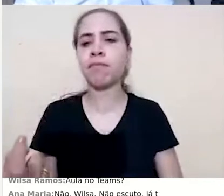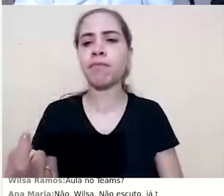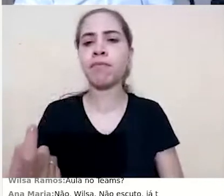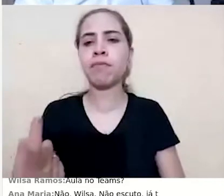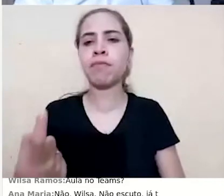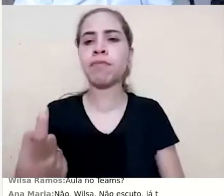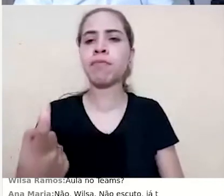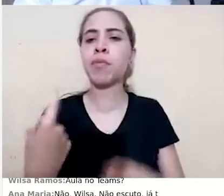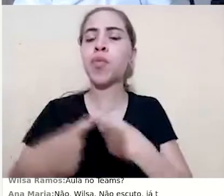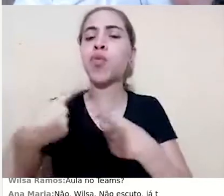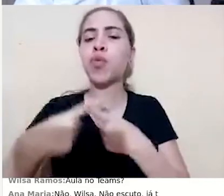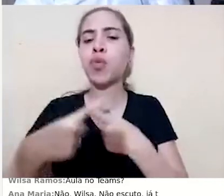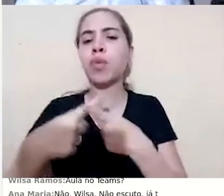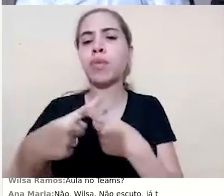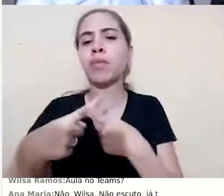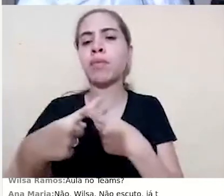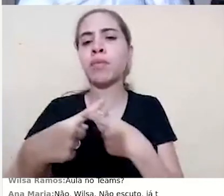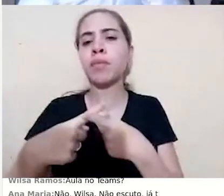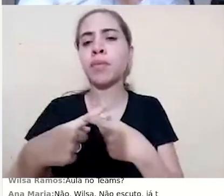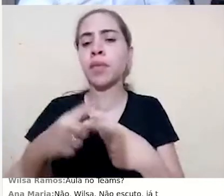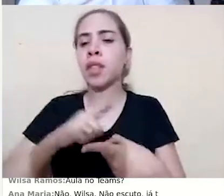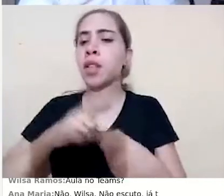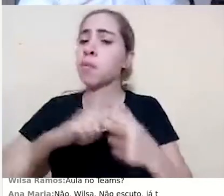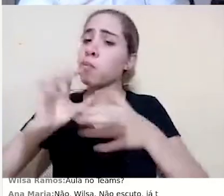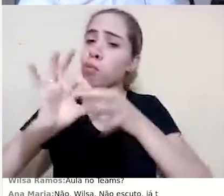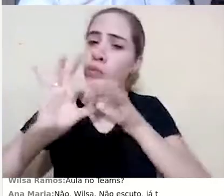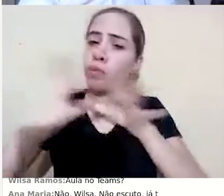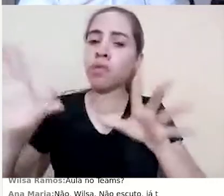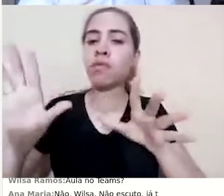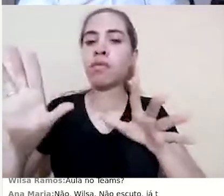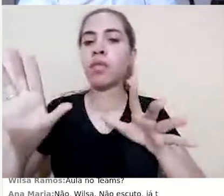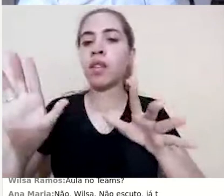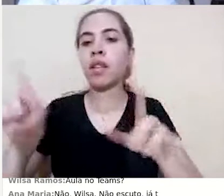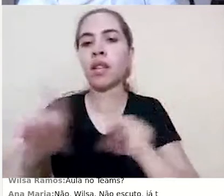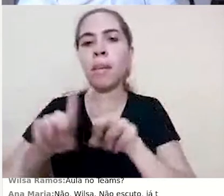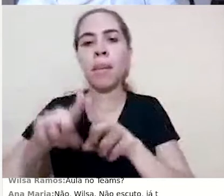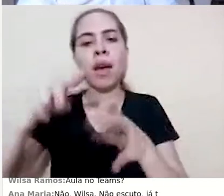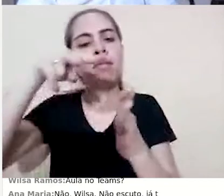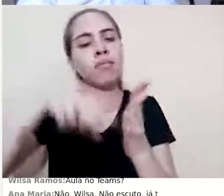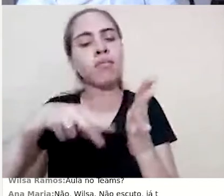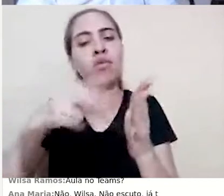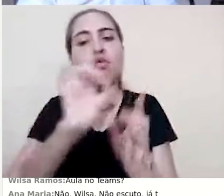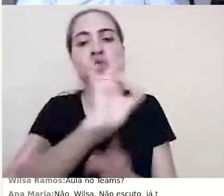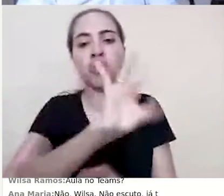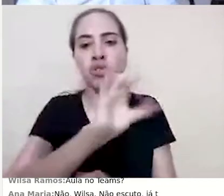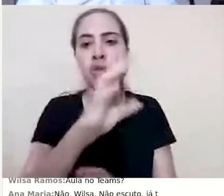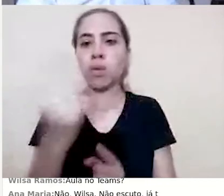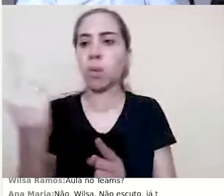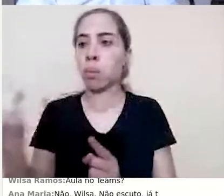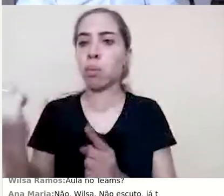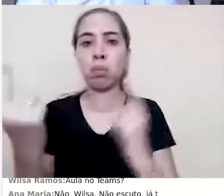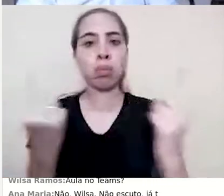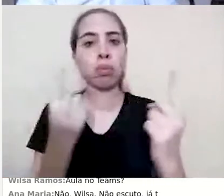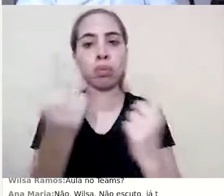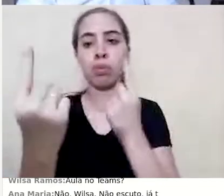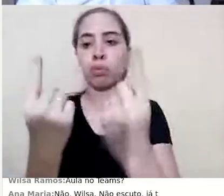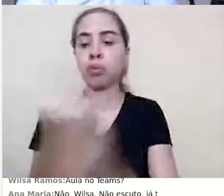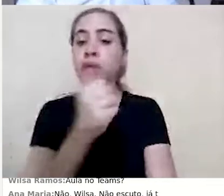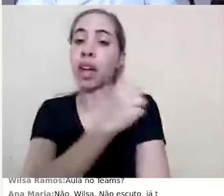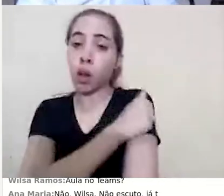porque ele permite fazer uma análise individual visual do aluno. Então, por exemplo,